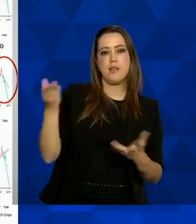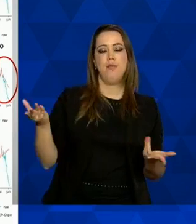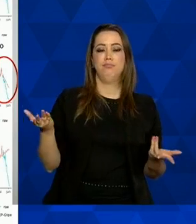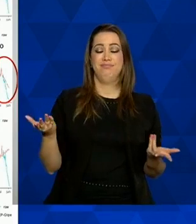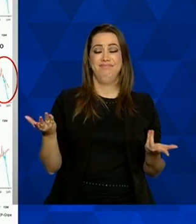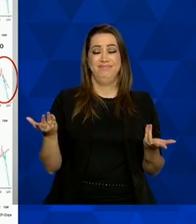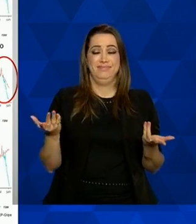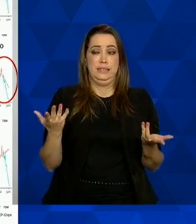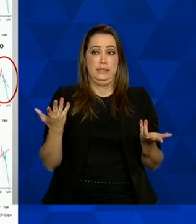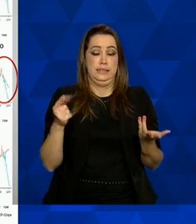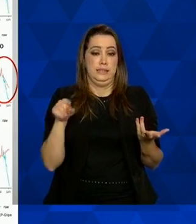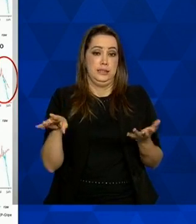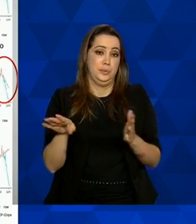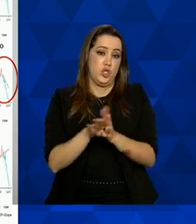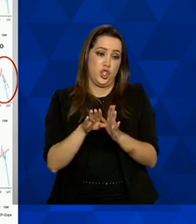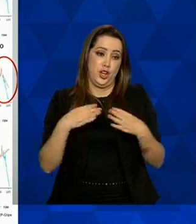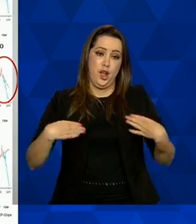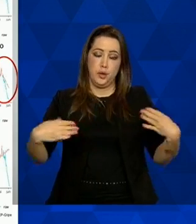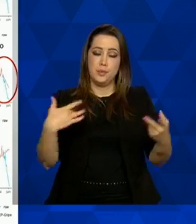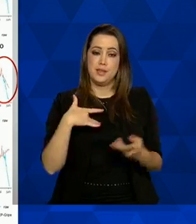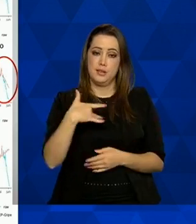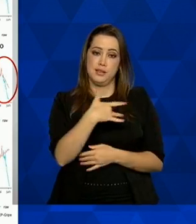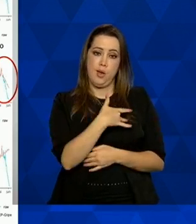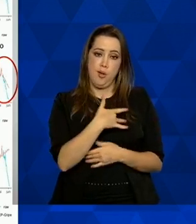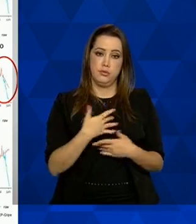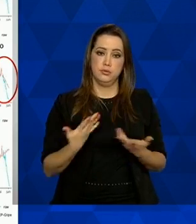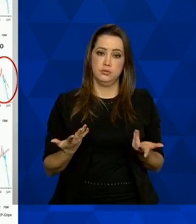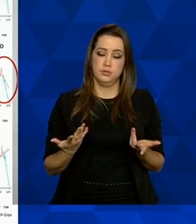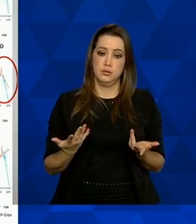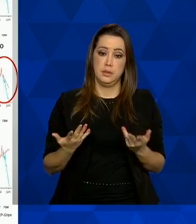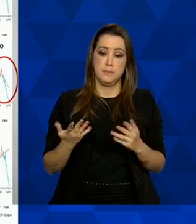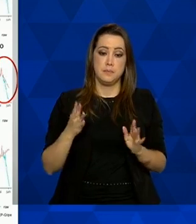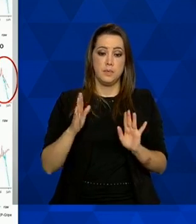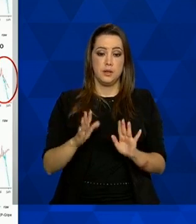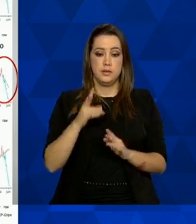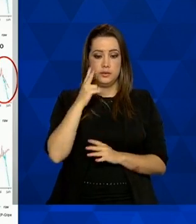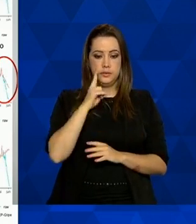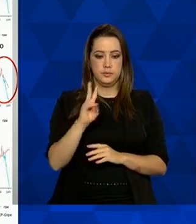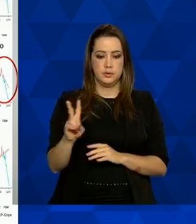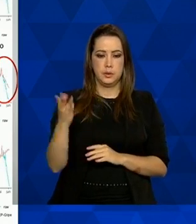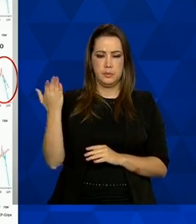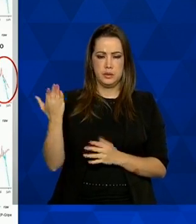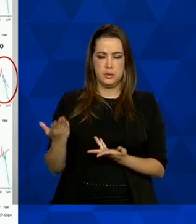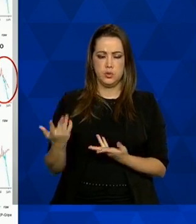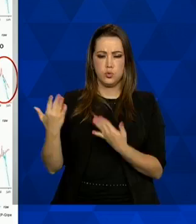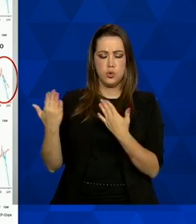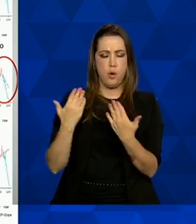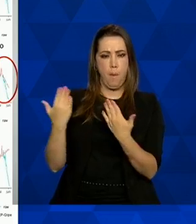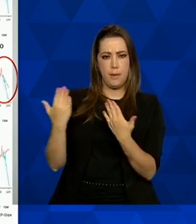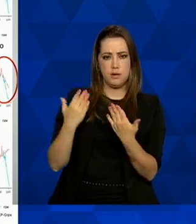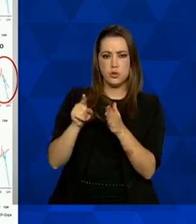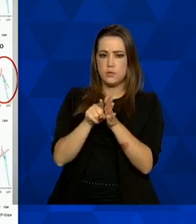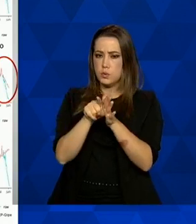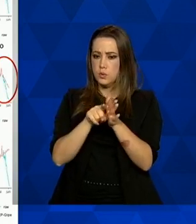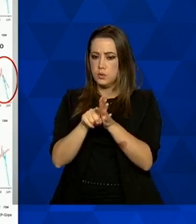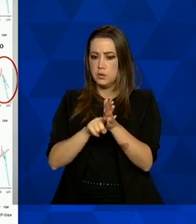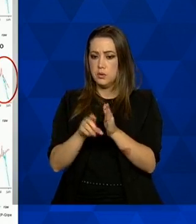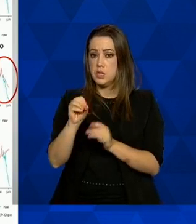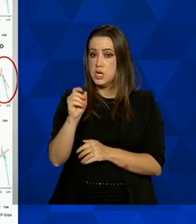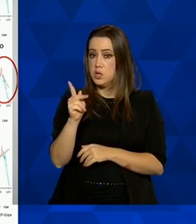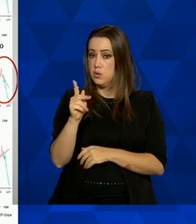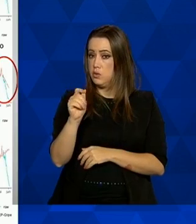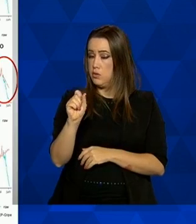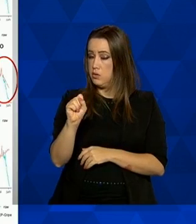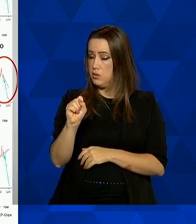que a informação chegue para o Ministério da Saúde nesse método que foi utilizado também pela Organização Pan